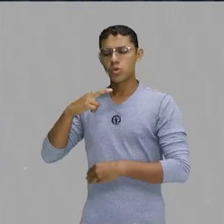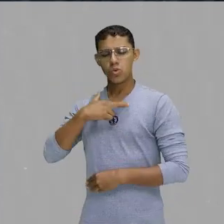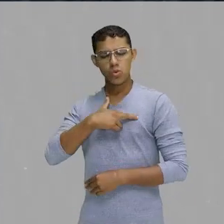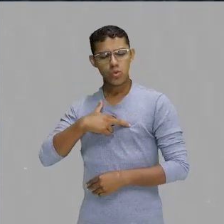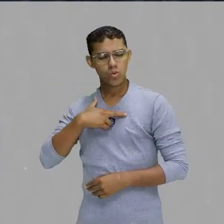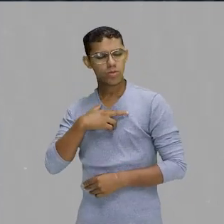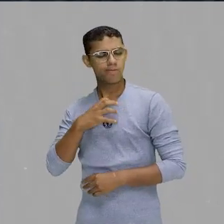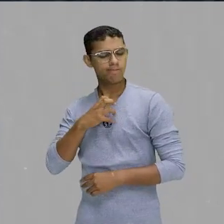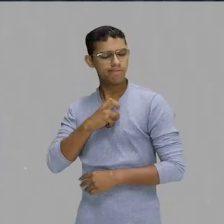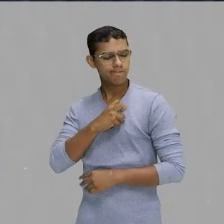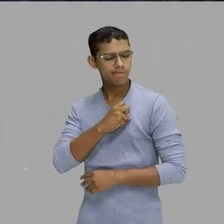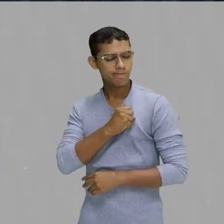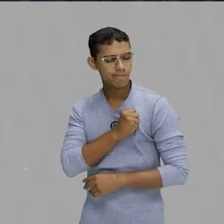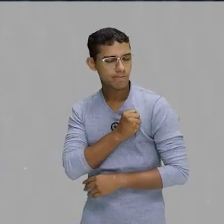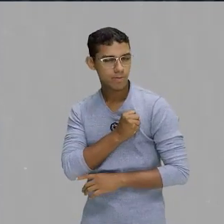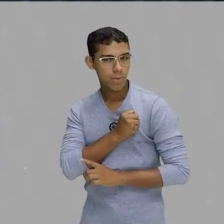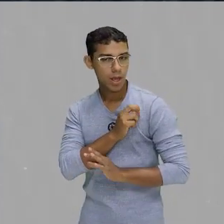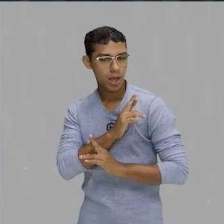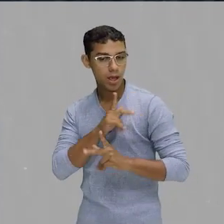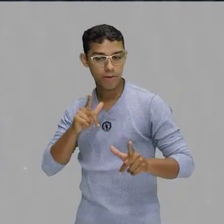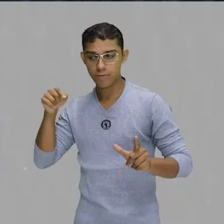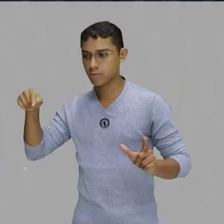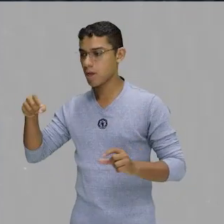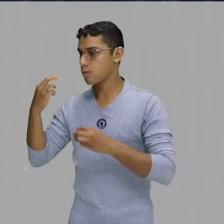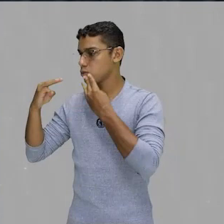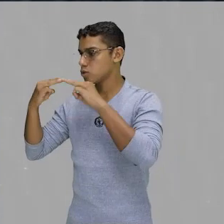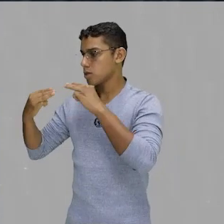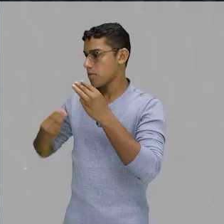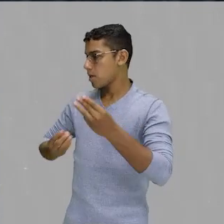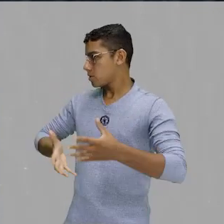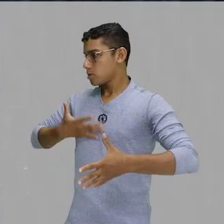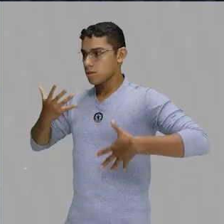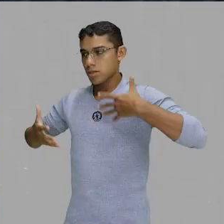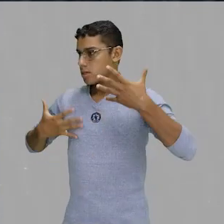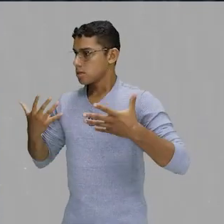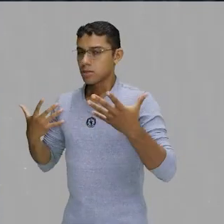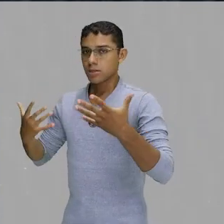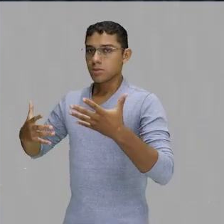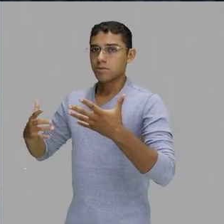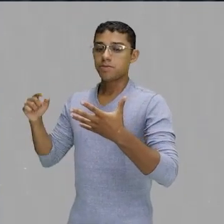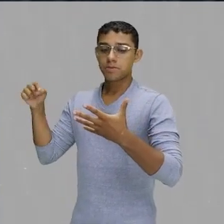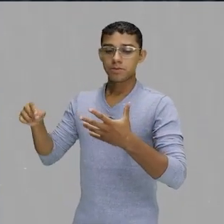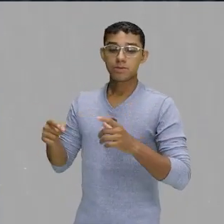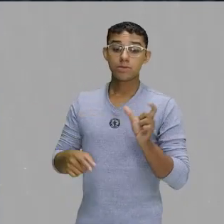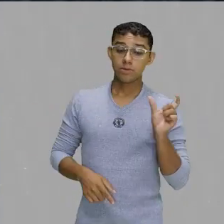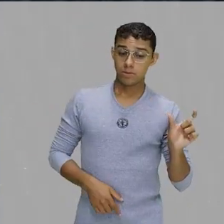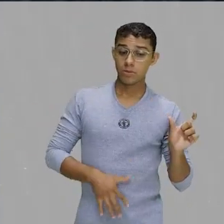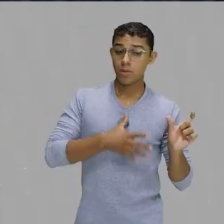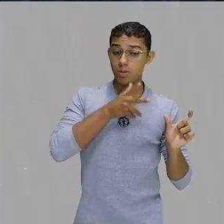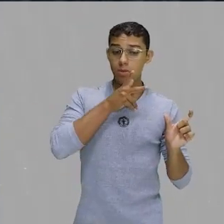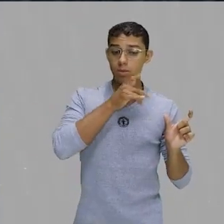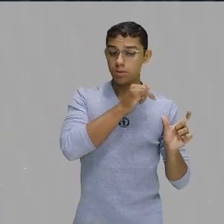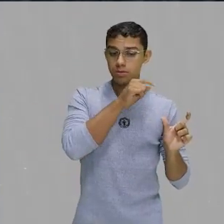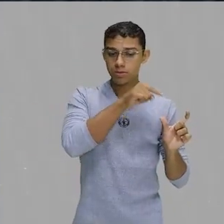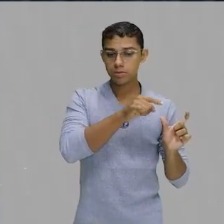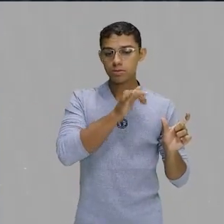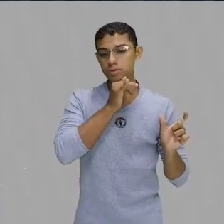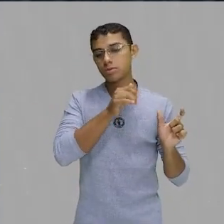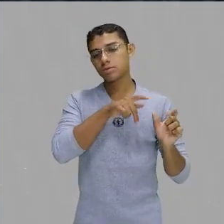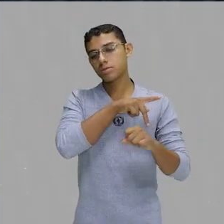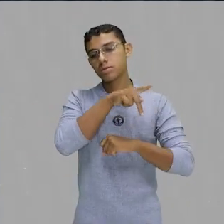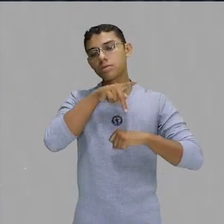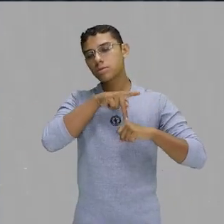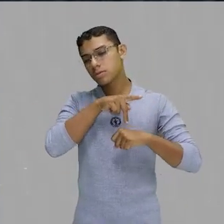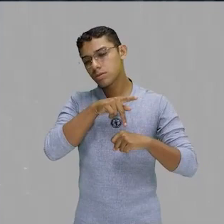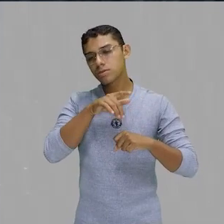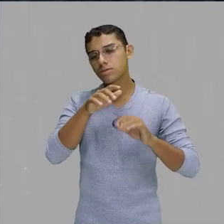reggaetão, um ritmo mais animado. São músicas dançantes. Digamos que Ruli Iglesias está para os países